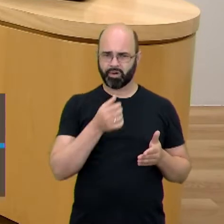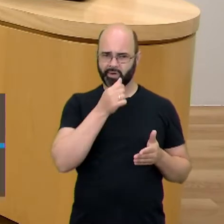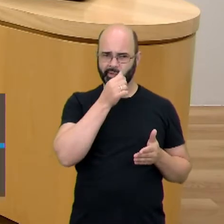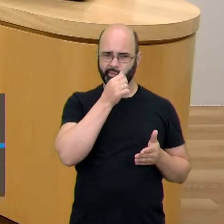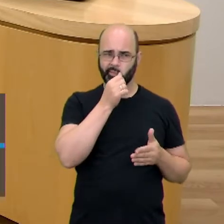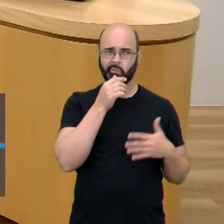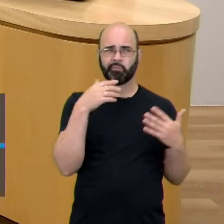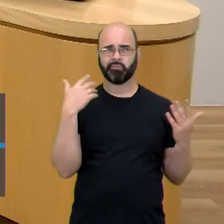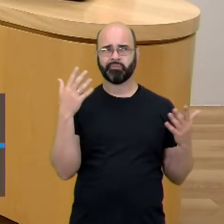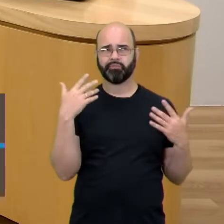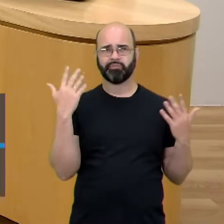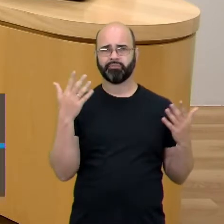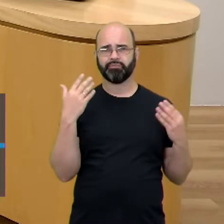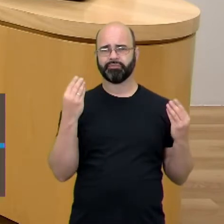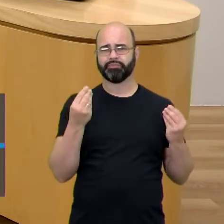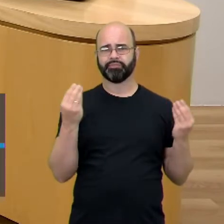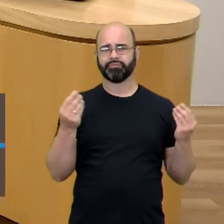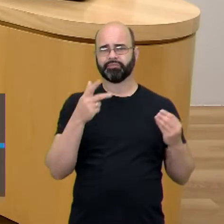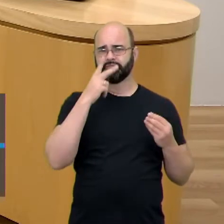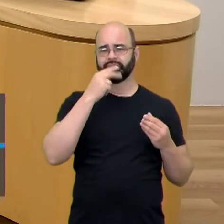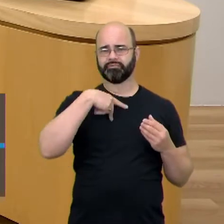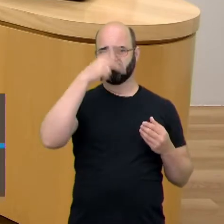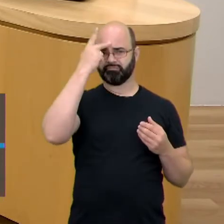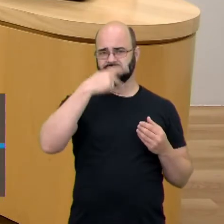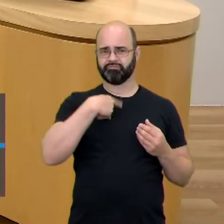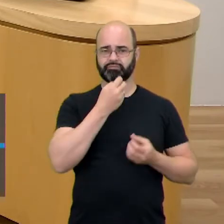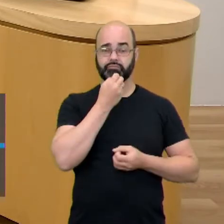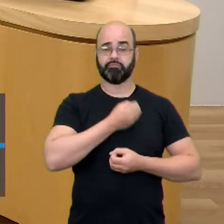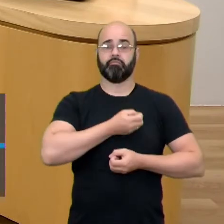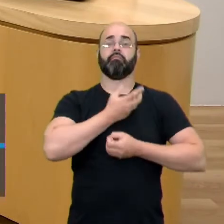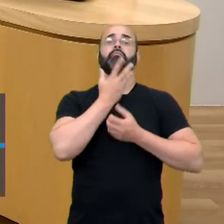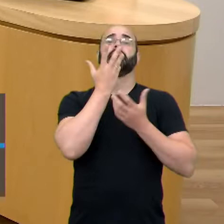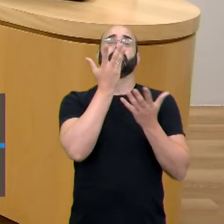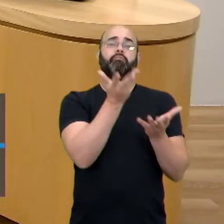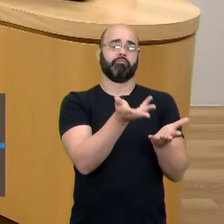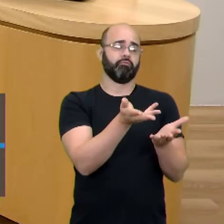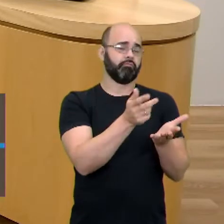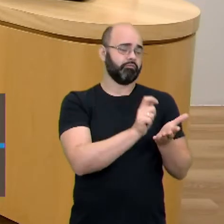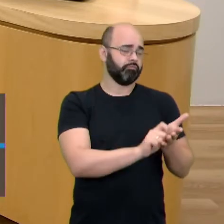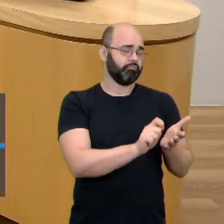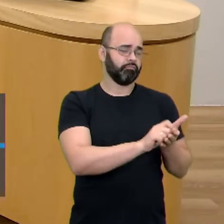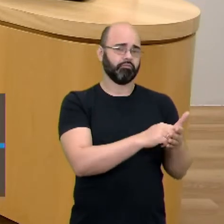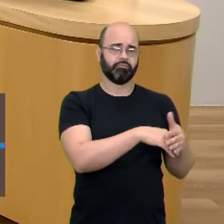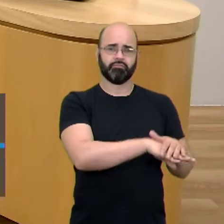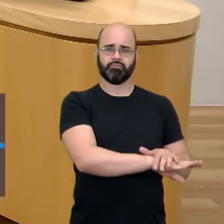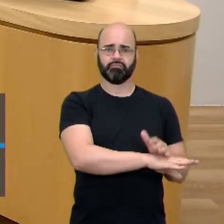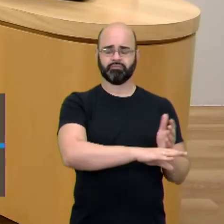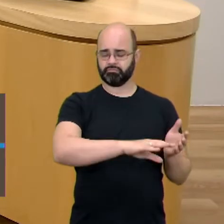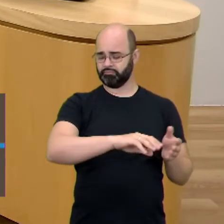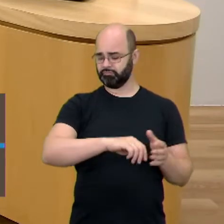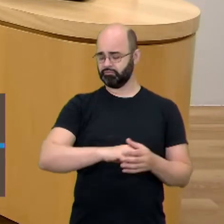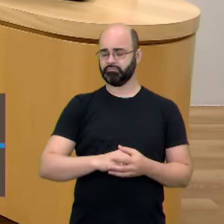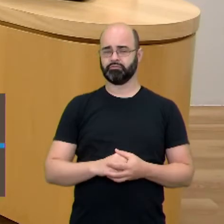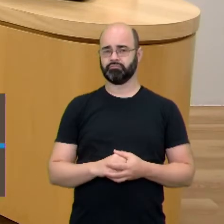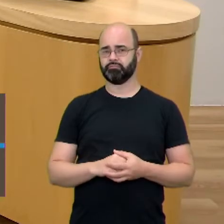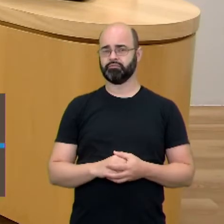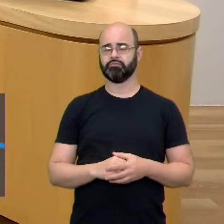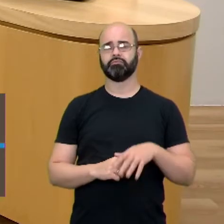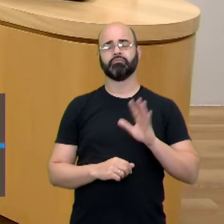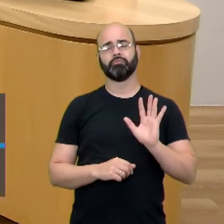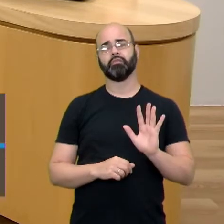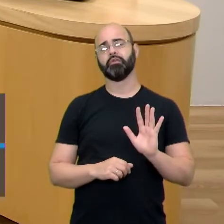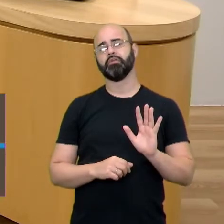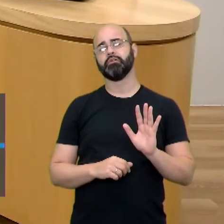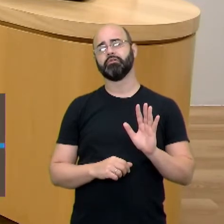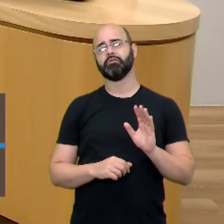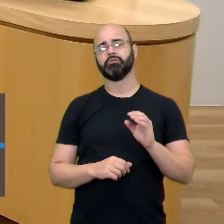acabou significando um desabafo íntimo, apenas seu. Mas ele poderia, de repente, do ponto